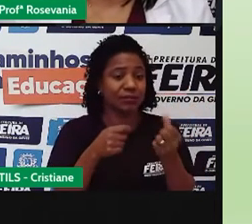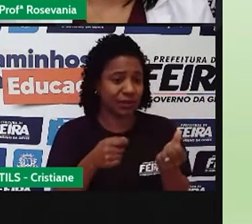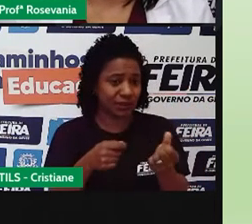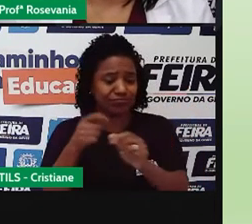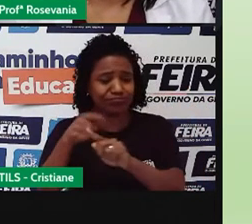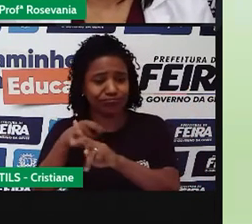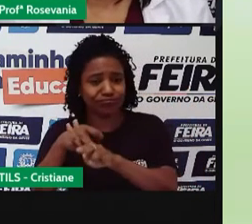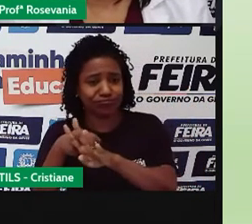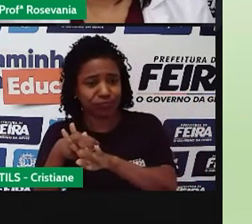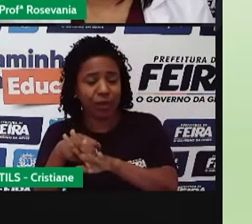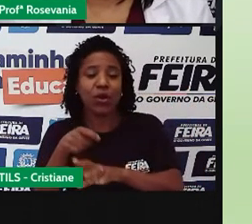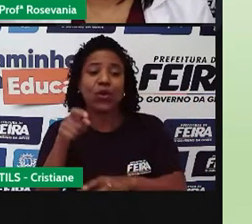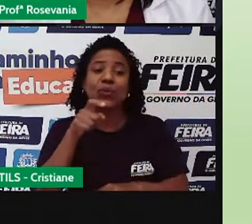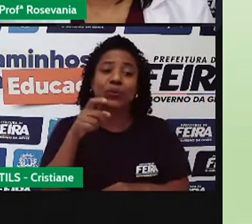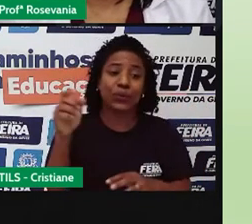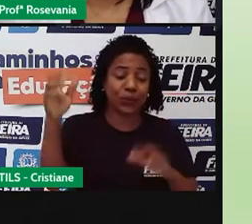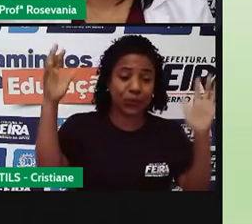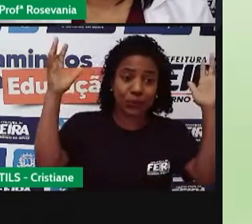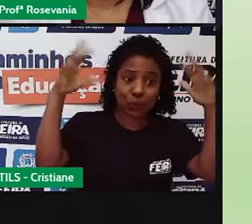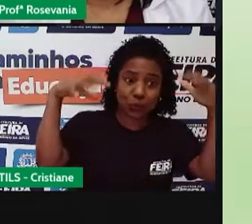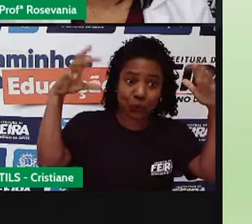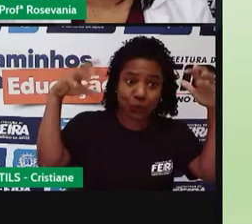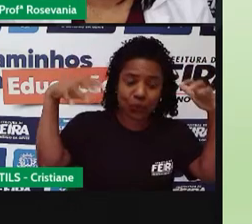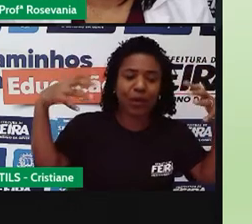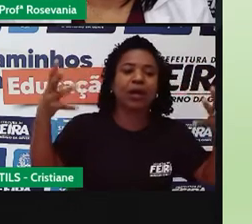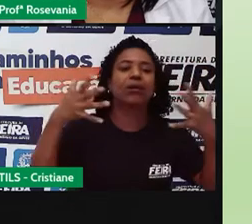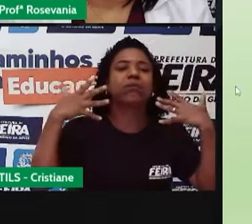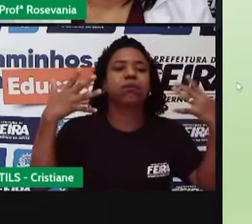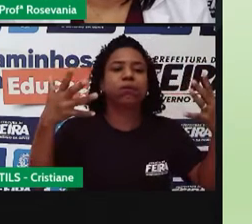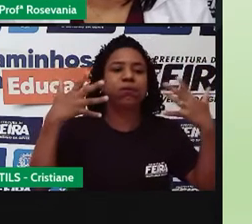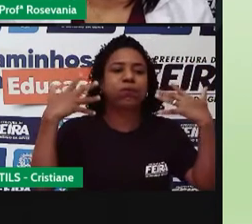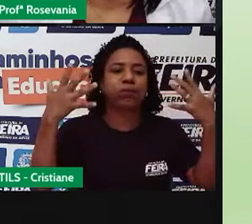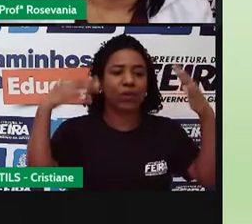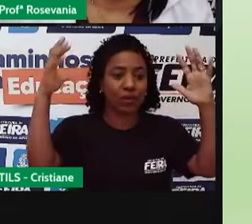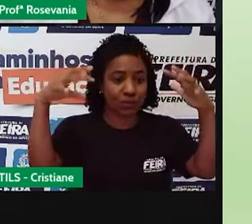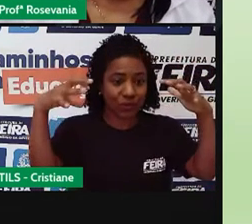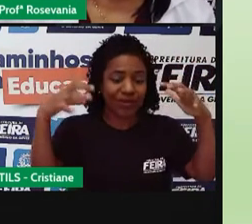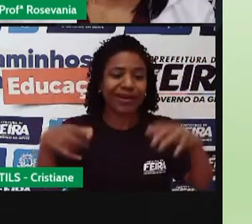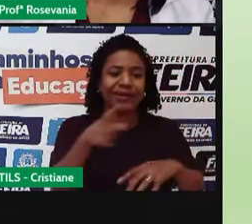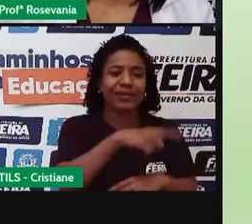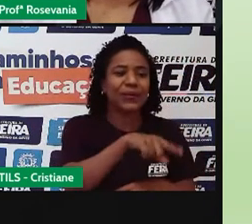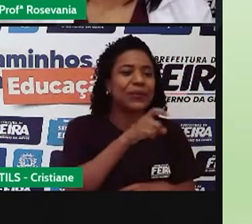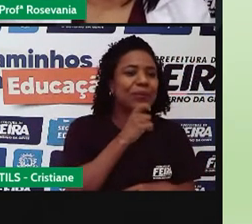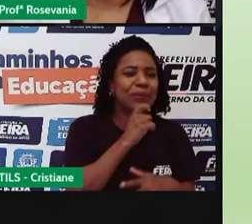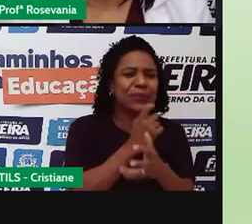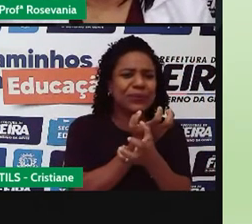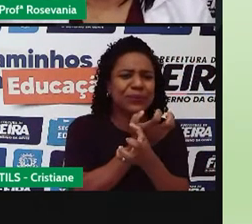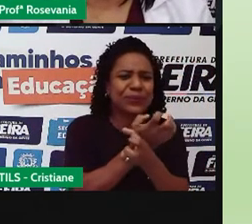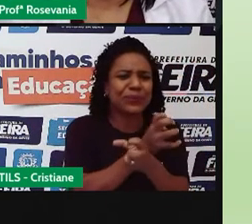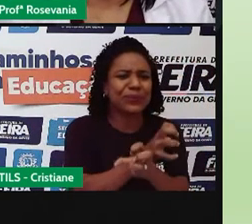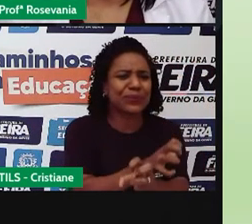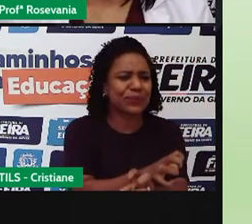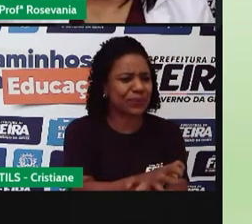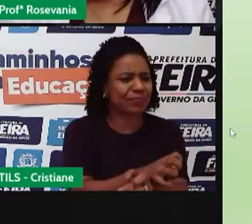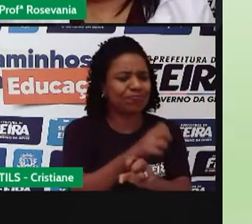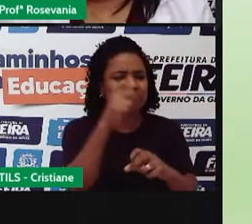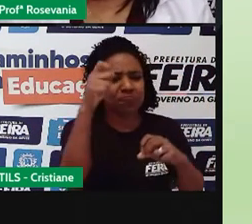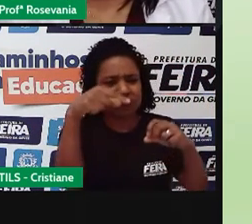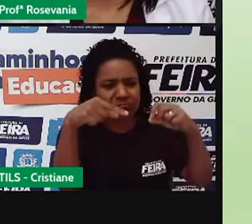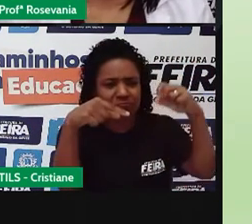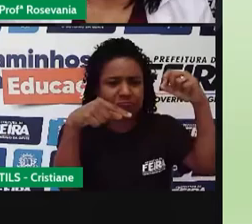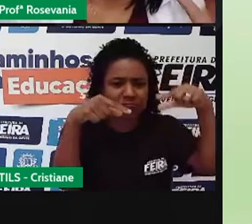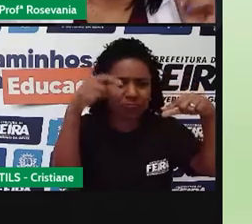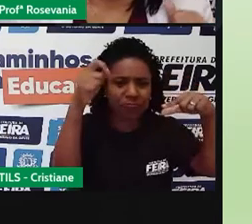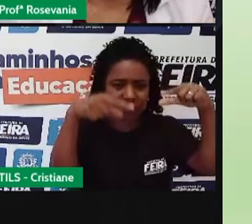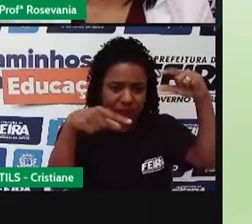inverno seco e o verão chuvoso, né, que é aquela questão do tropical continental, que eu já falei para vocês nas aulas anteriores, né. Se